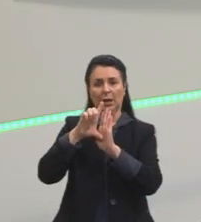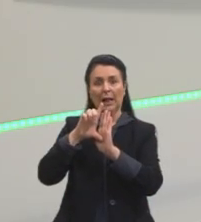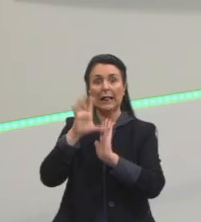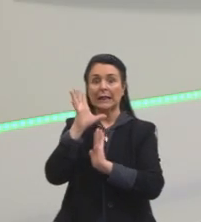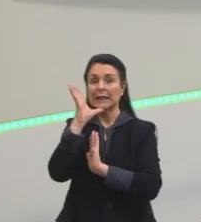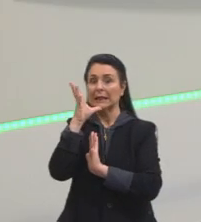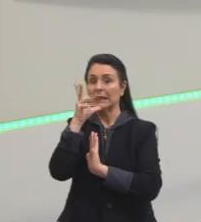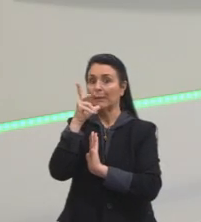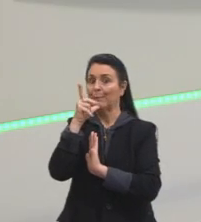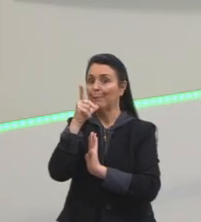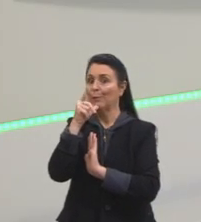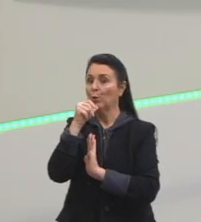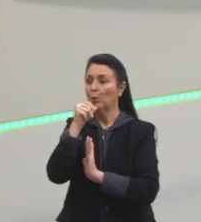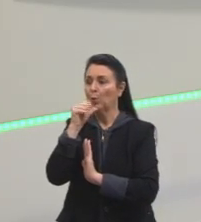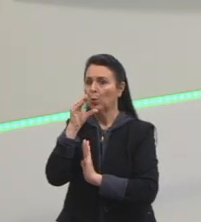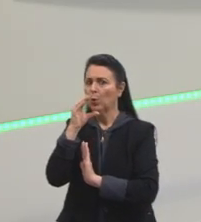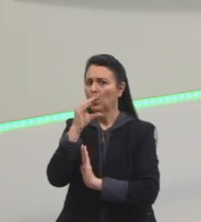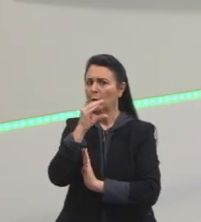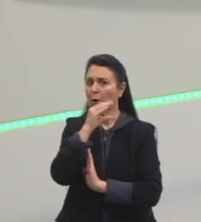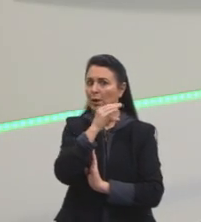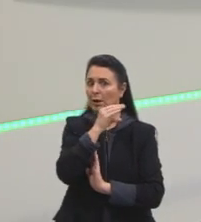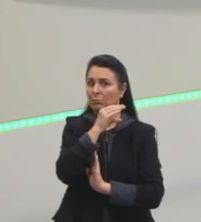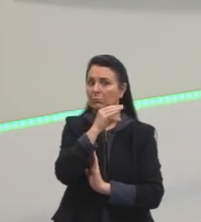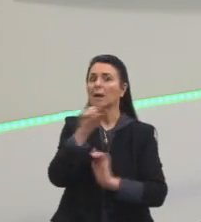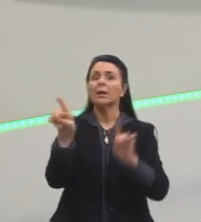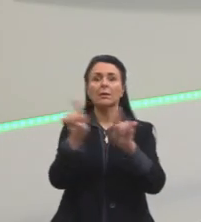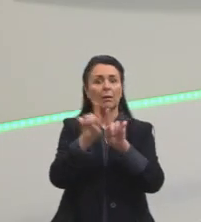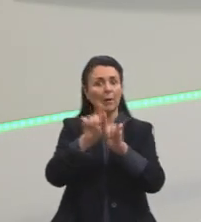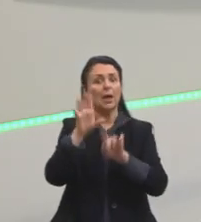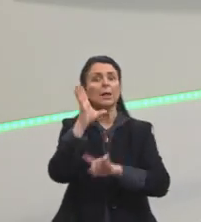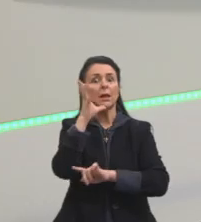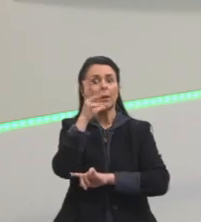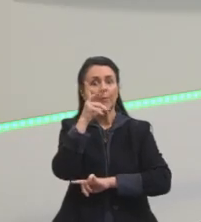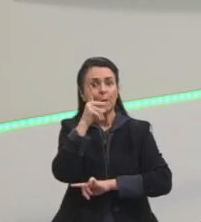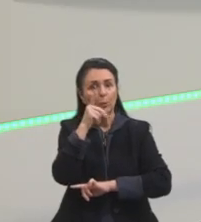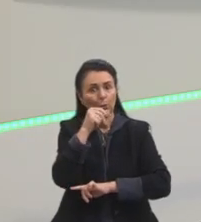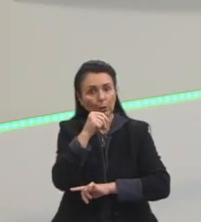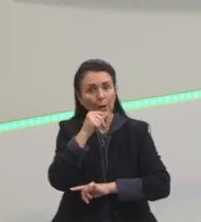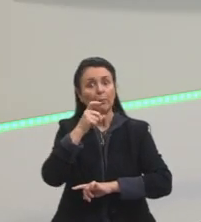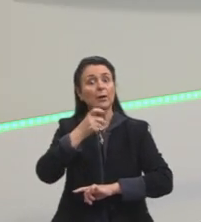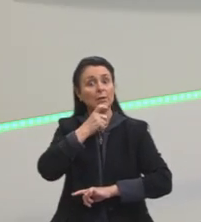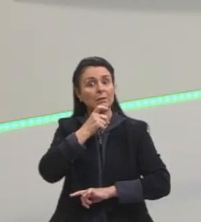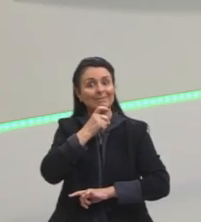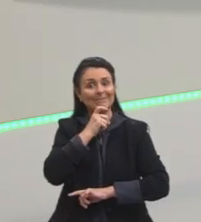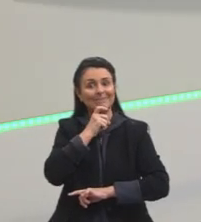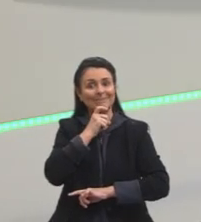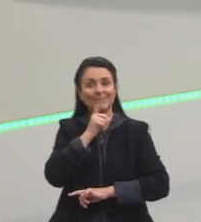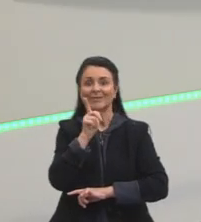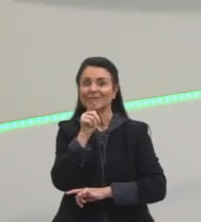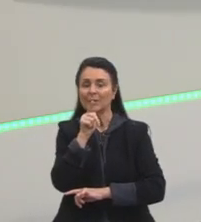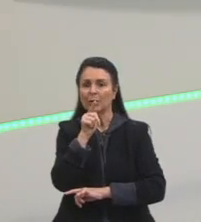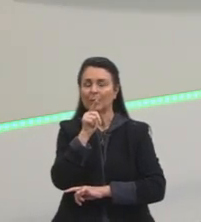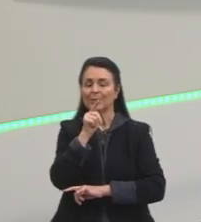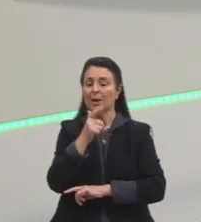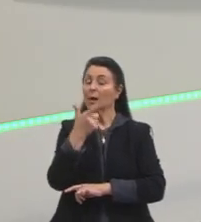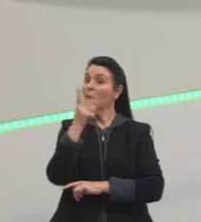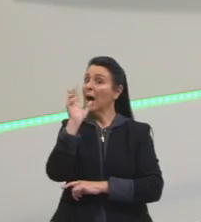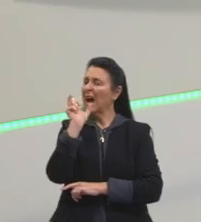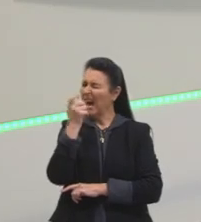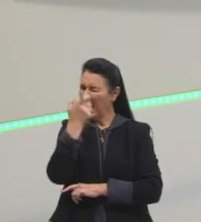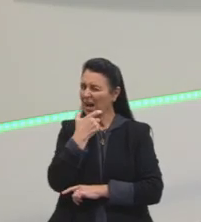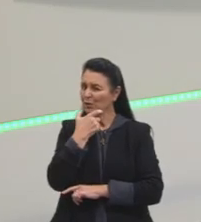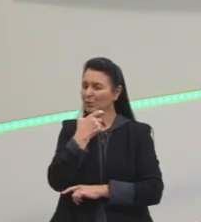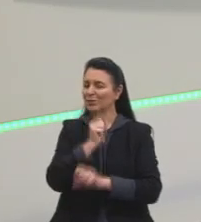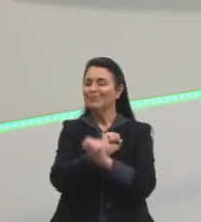e se ela demora muito tempo pra esquentar, ela também demora muito tempo pra esfriar, tá, gurizada? Garanto que isso já aconteceu com vocês, de